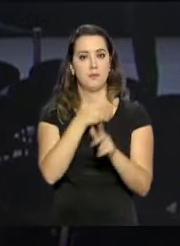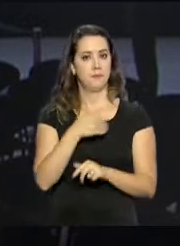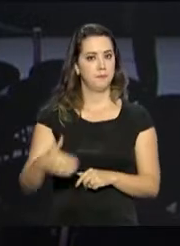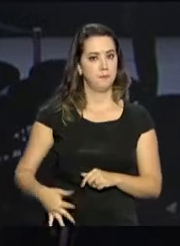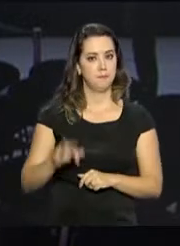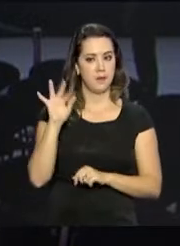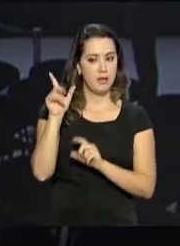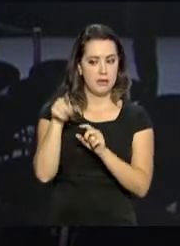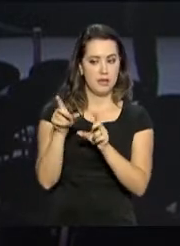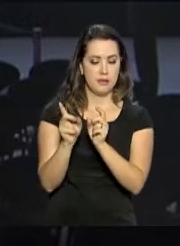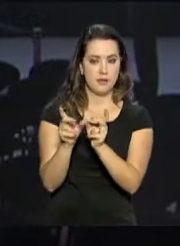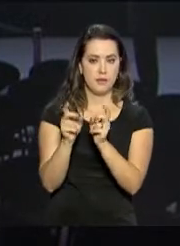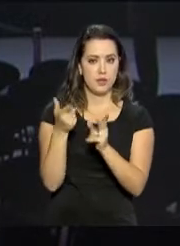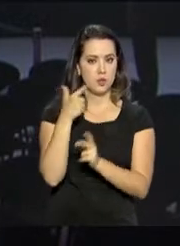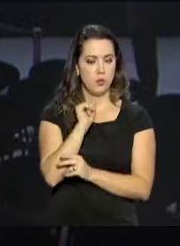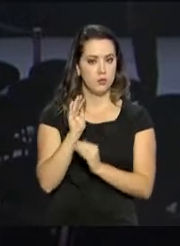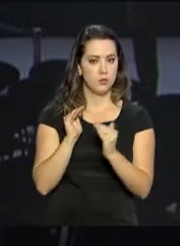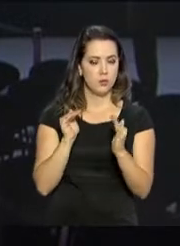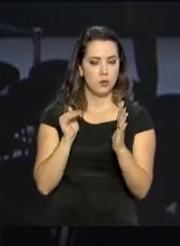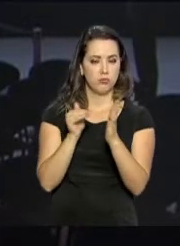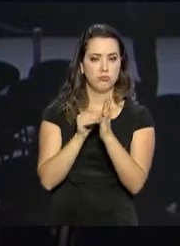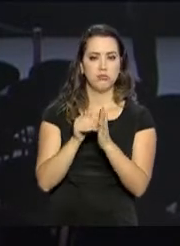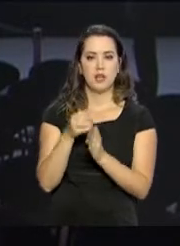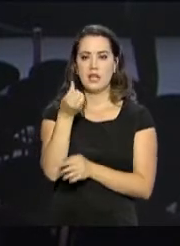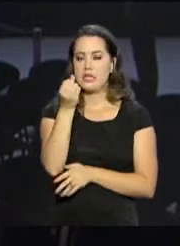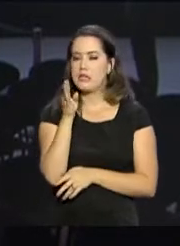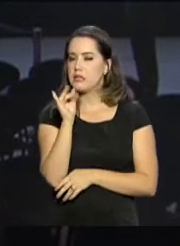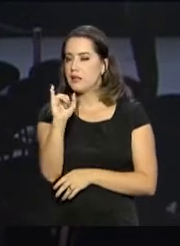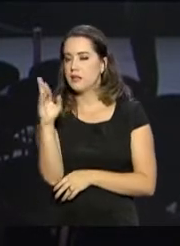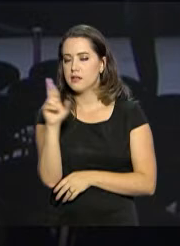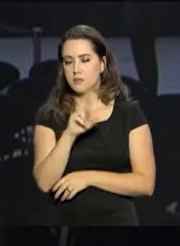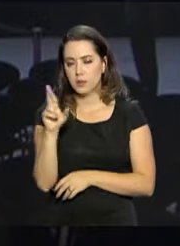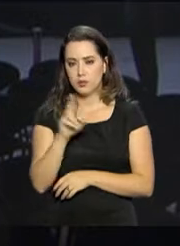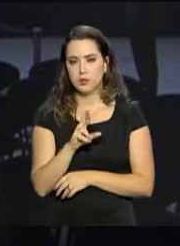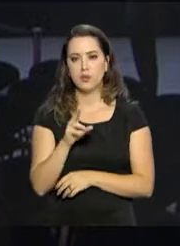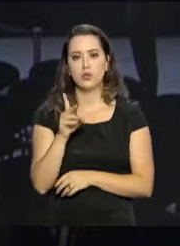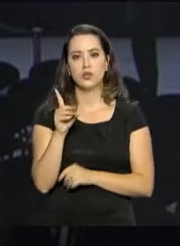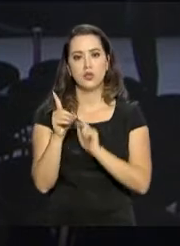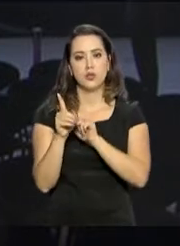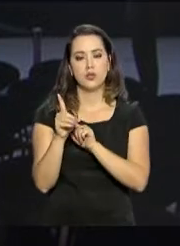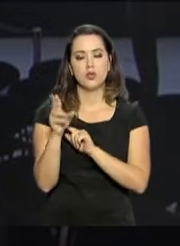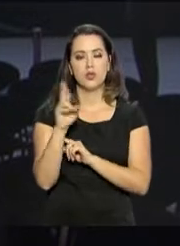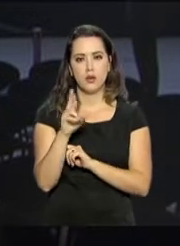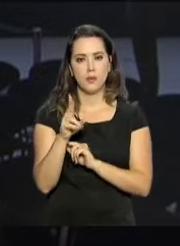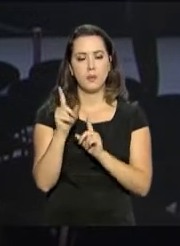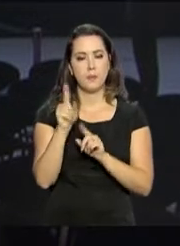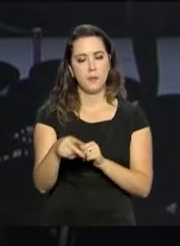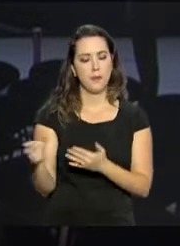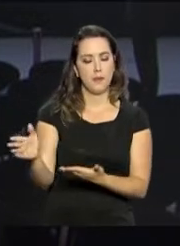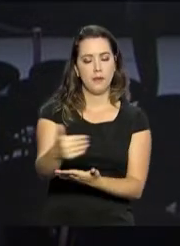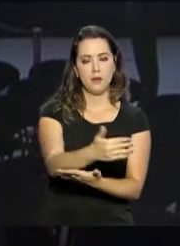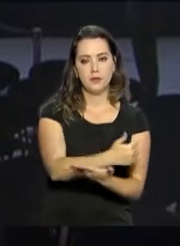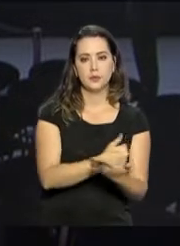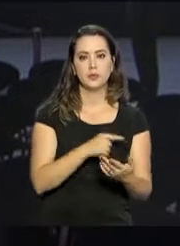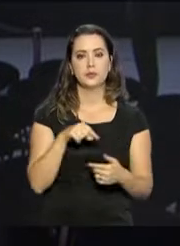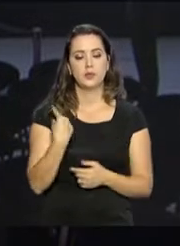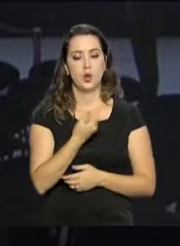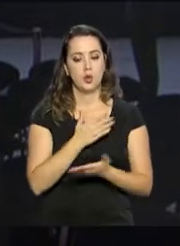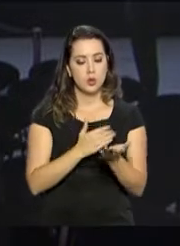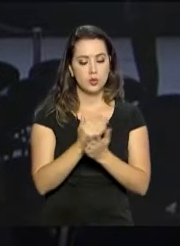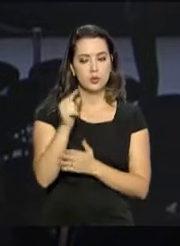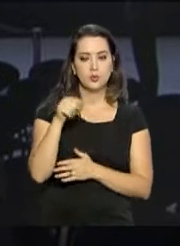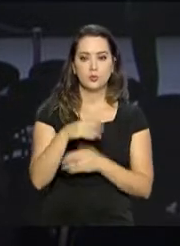esses leilões atinjam a marca de 6,8 bilhões de reais em arrecadação. Nós